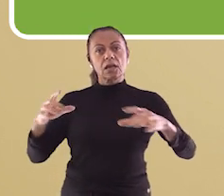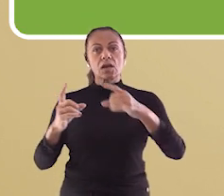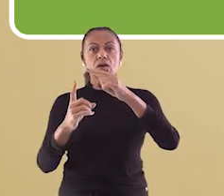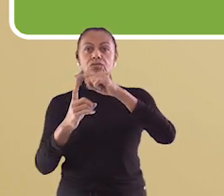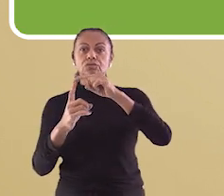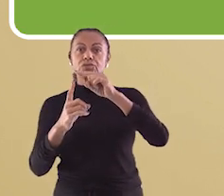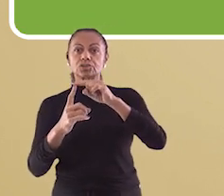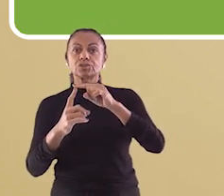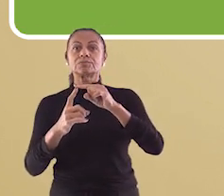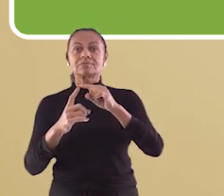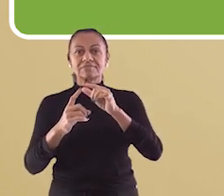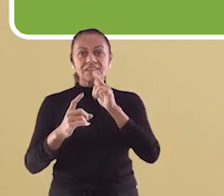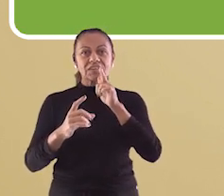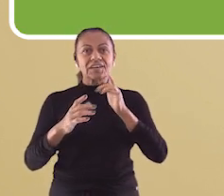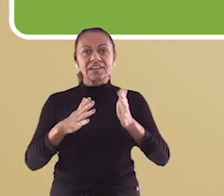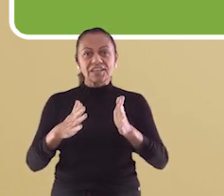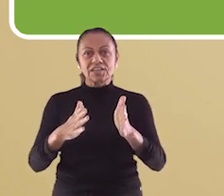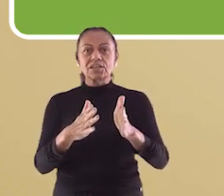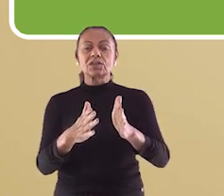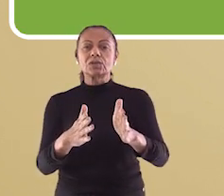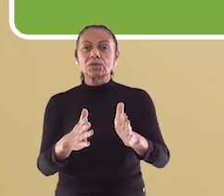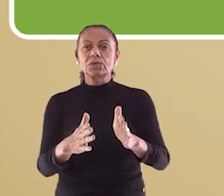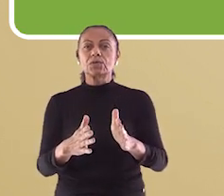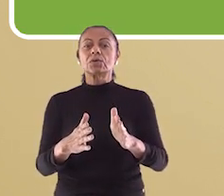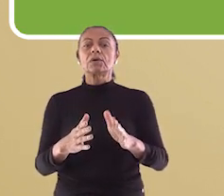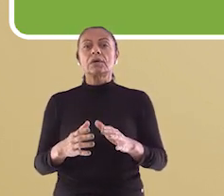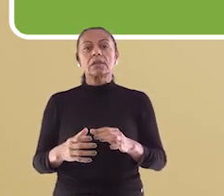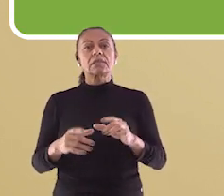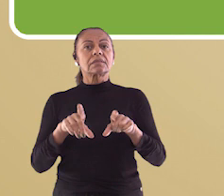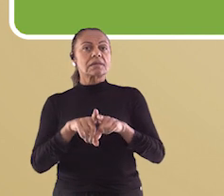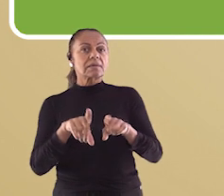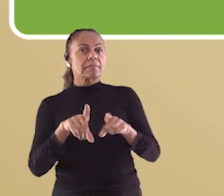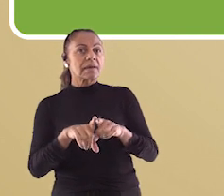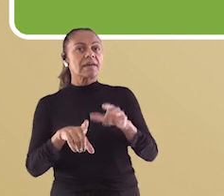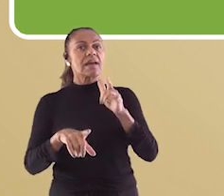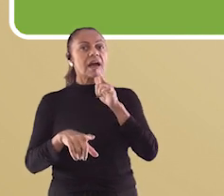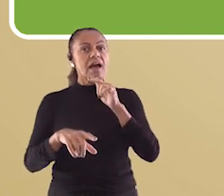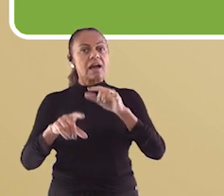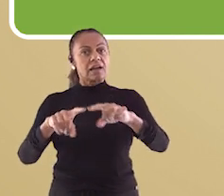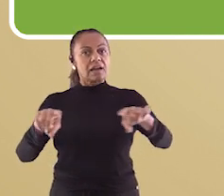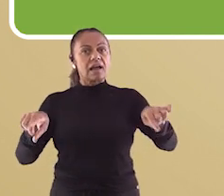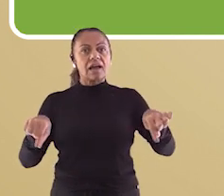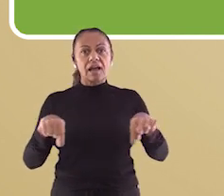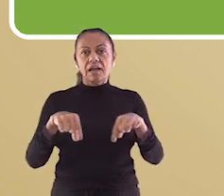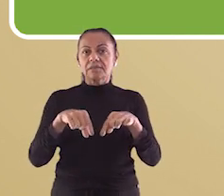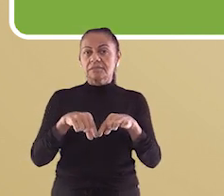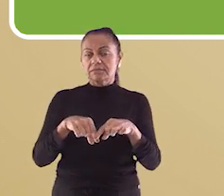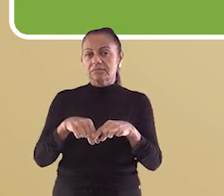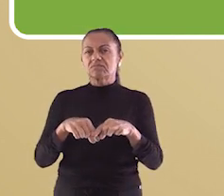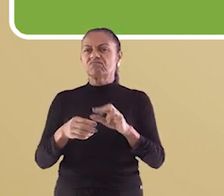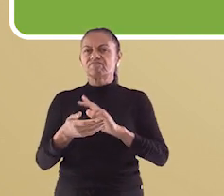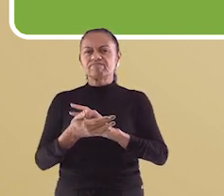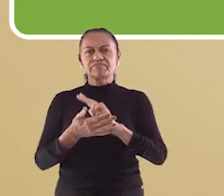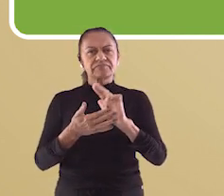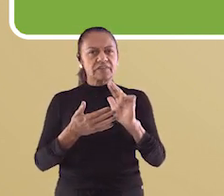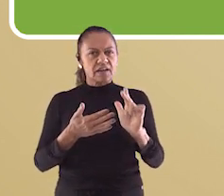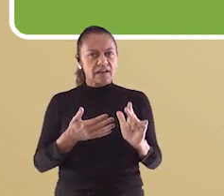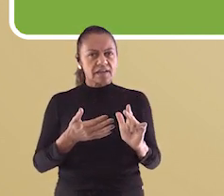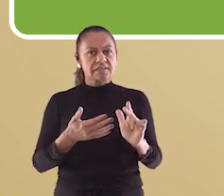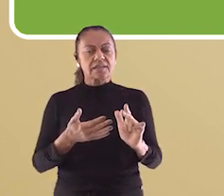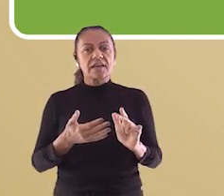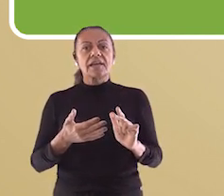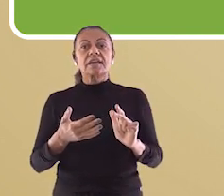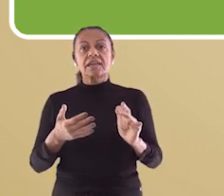vegetação que está em torno dos custos dos rios, lagos, riachos, córregos,